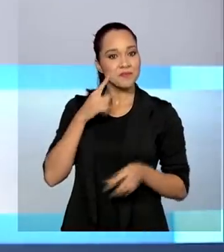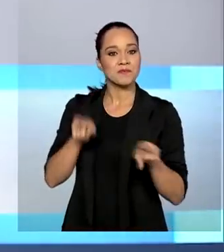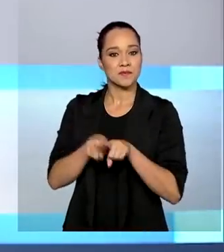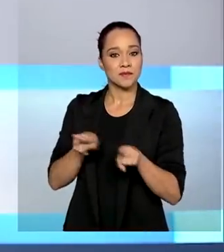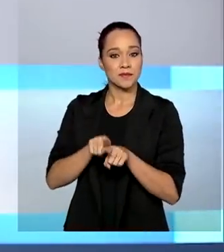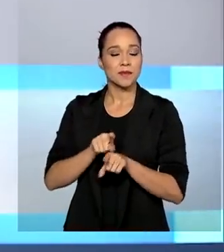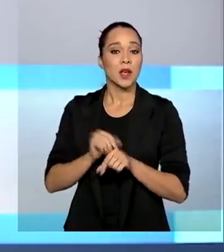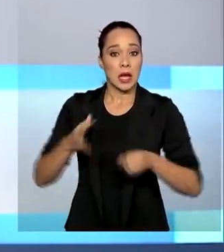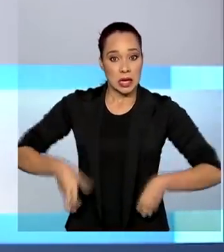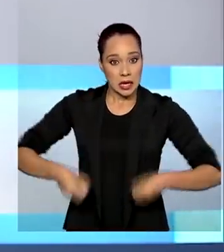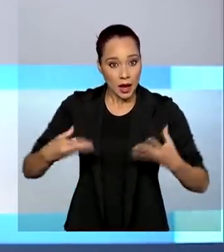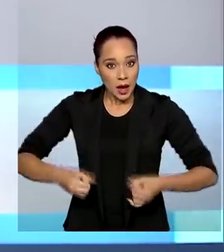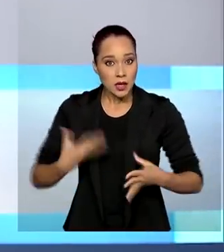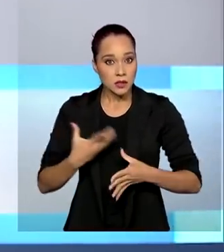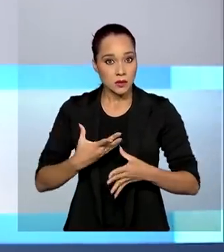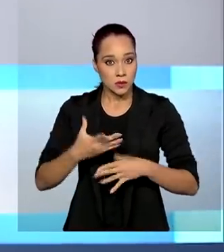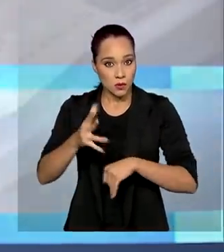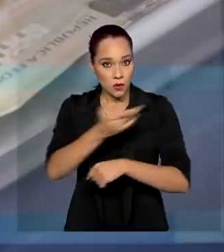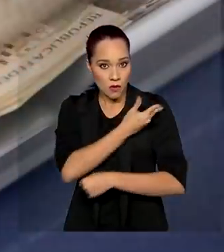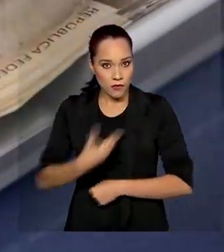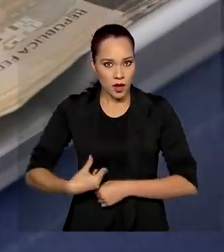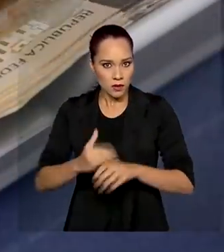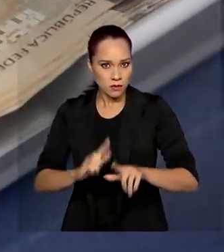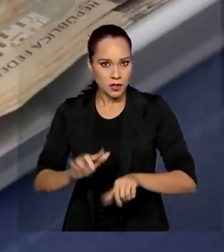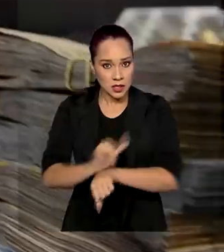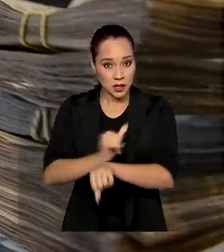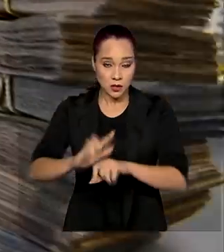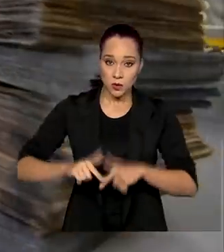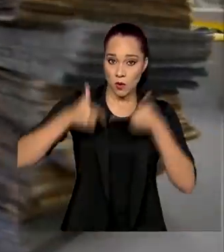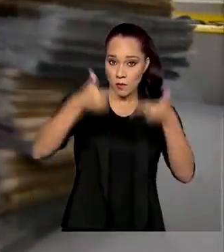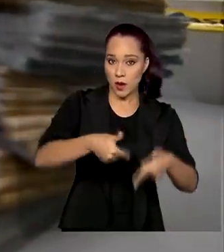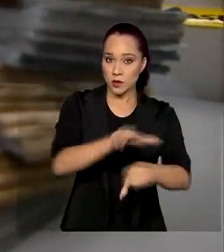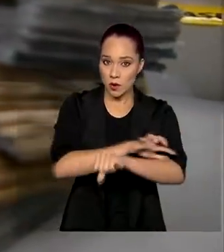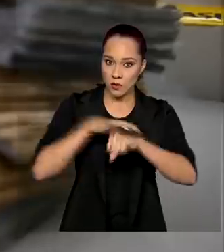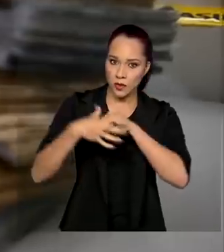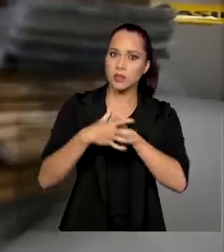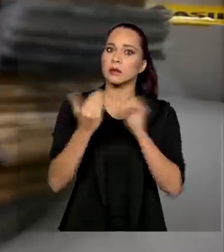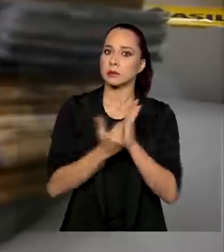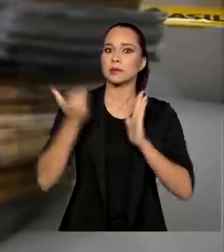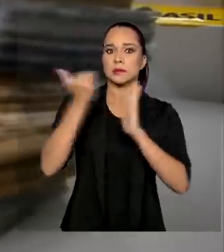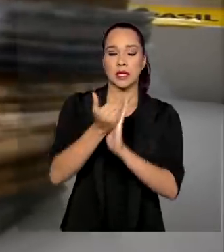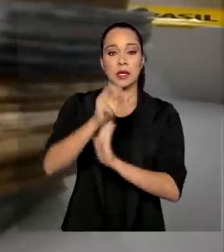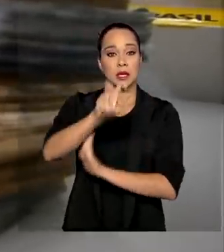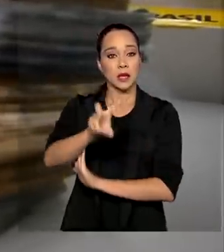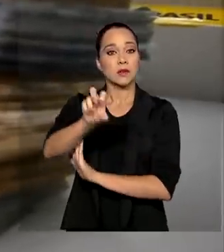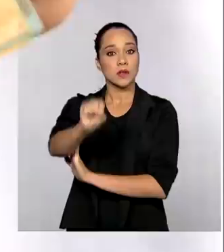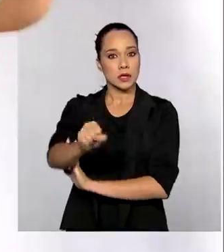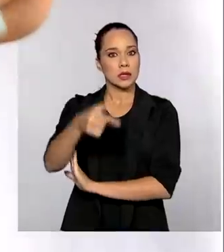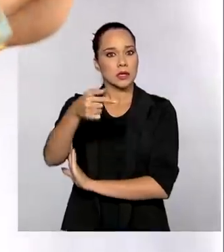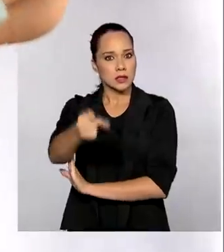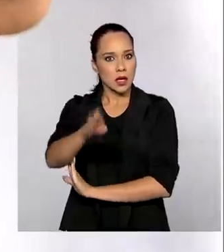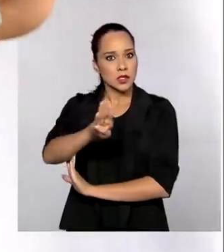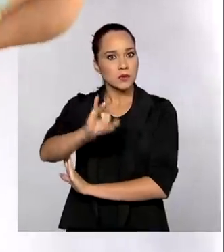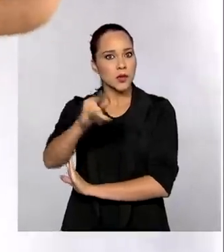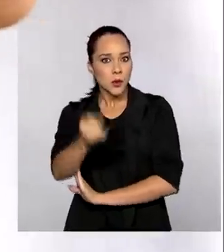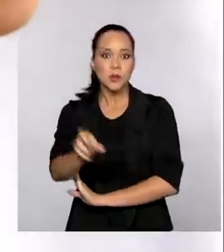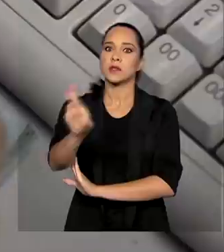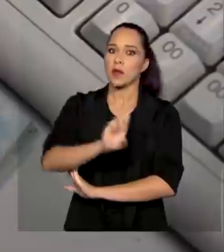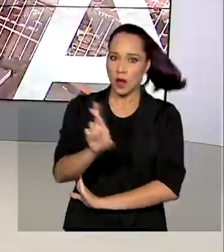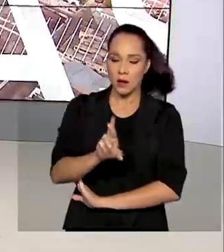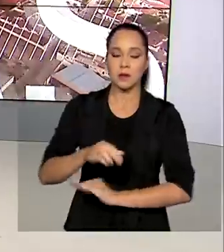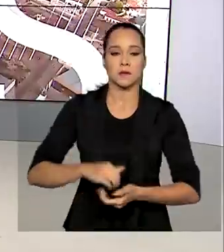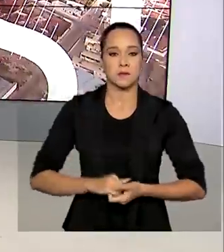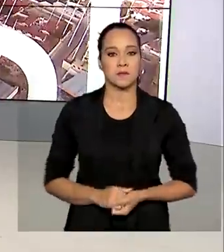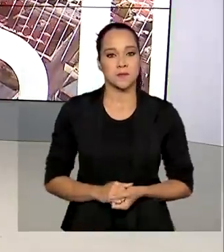E veja também, gastos do governo em ações de combate ao coronavírus passam de 587 bilhões de reais.